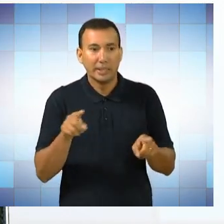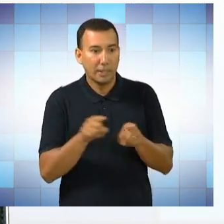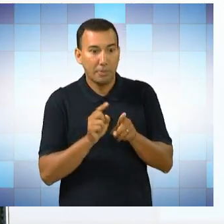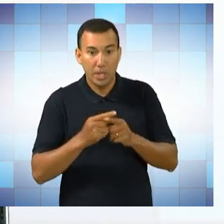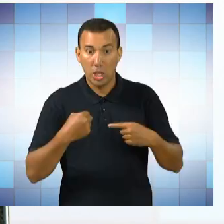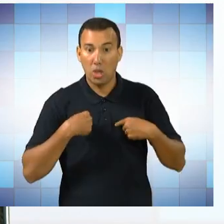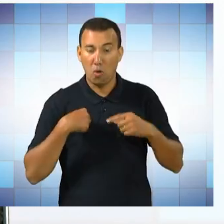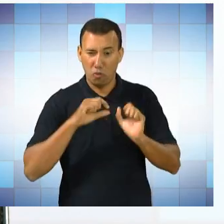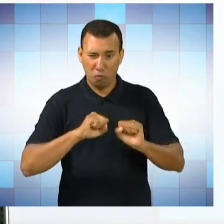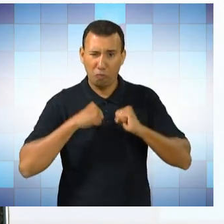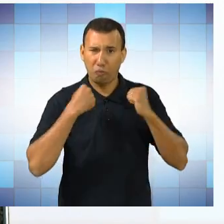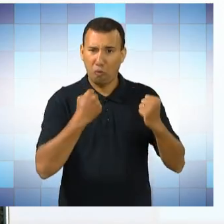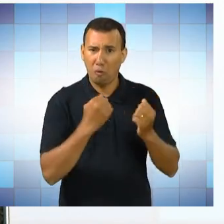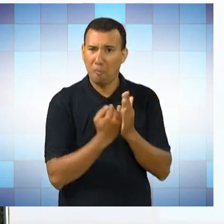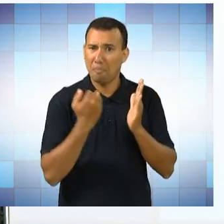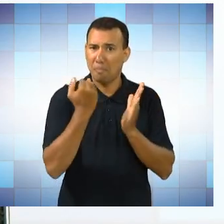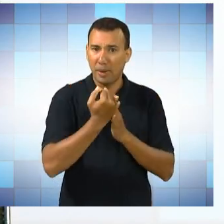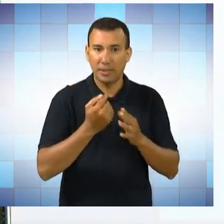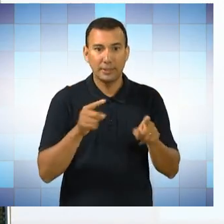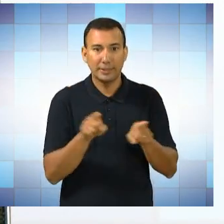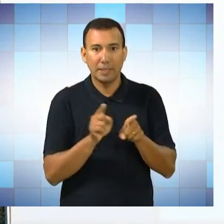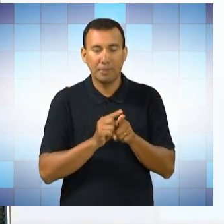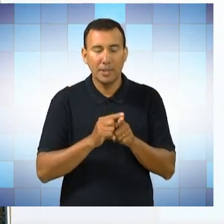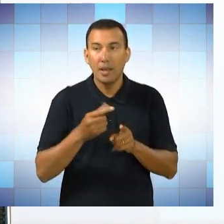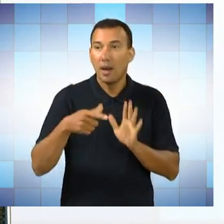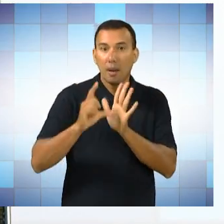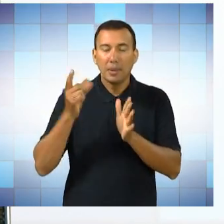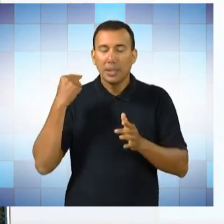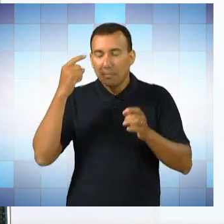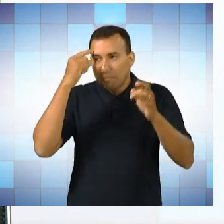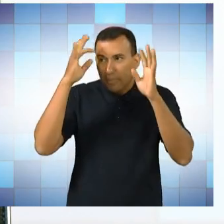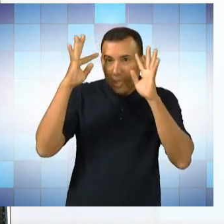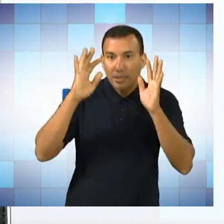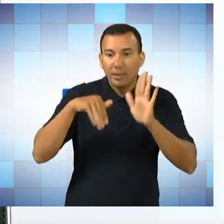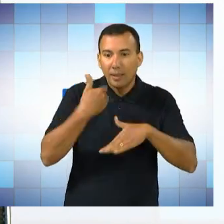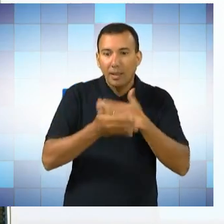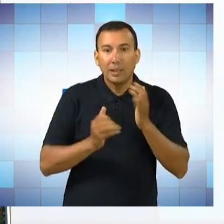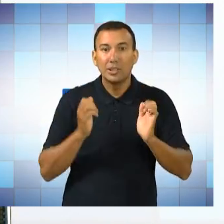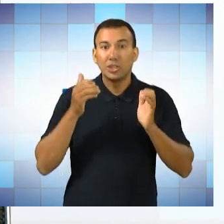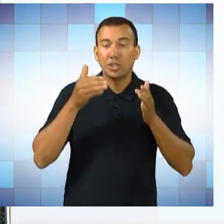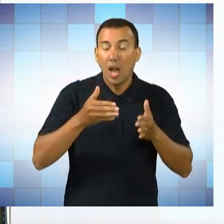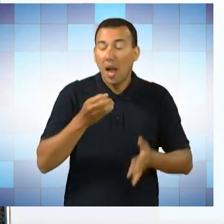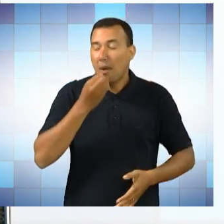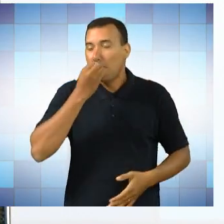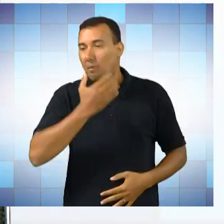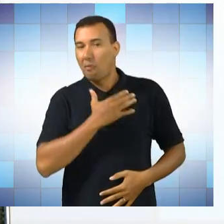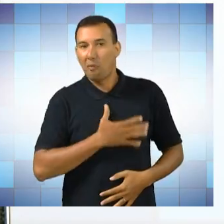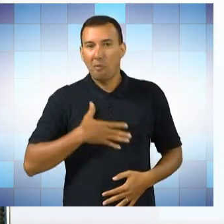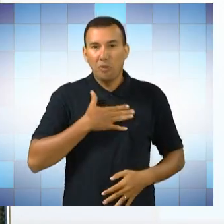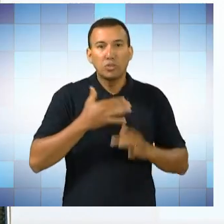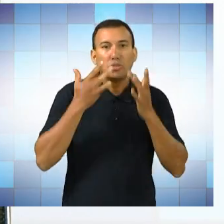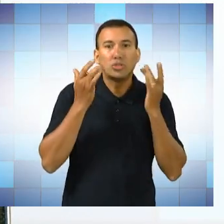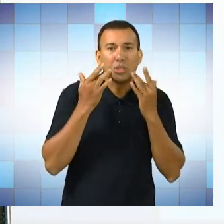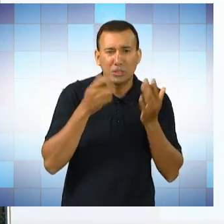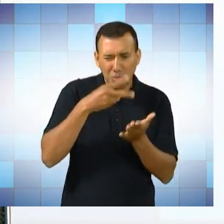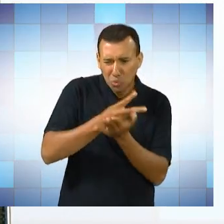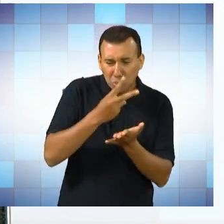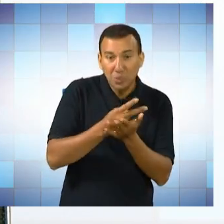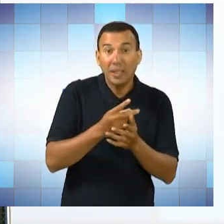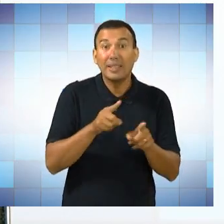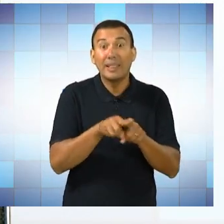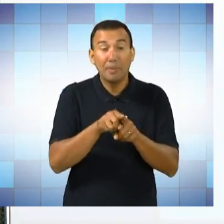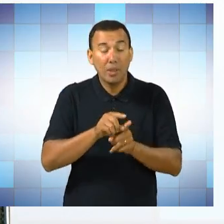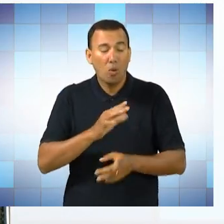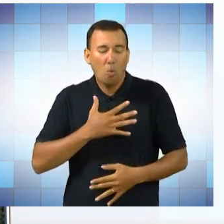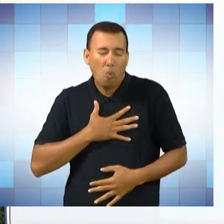e de realização de um sonho. Eu sempre, a minha relação com o teatro foi de muita perseverança e amor. E